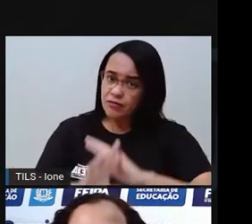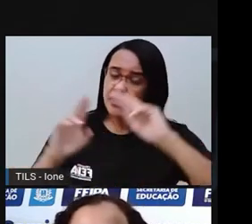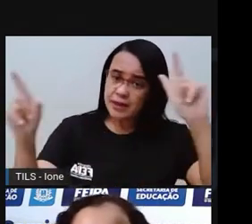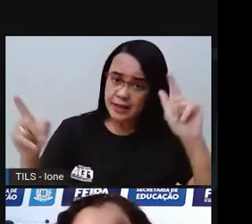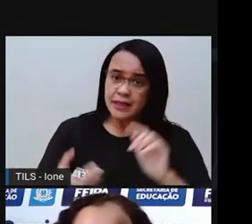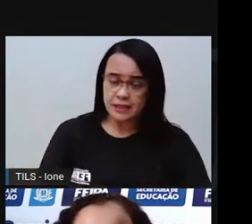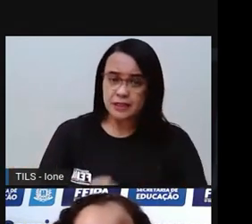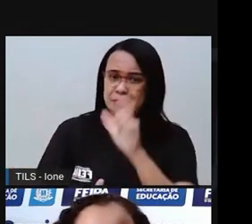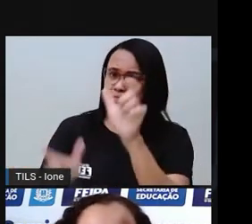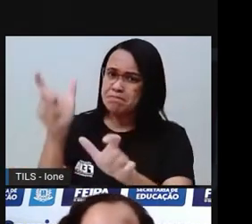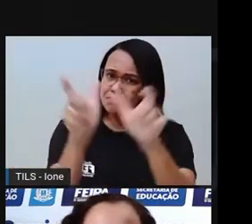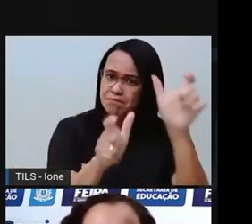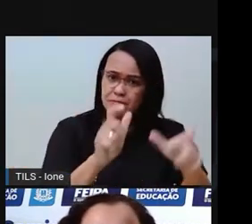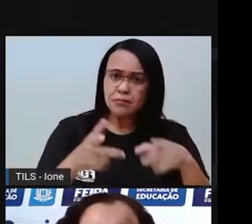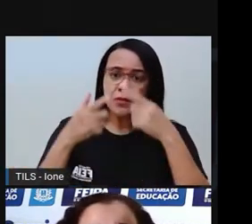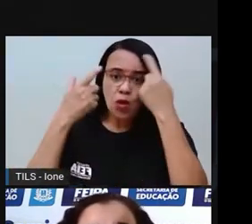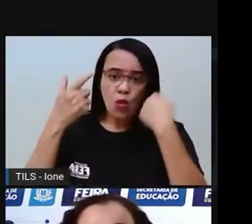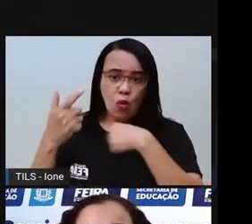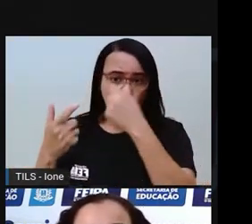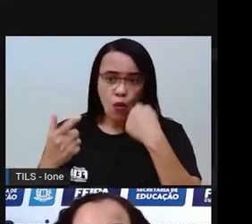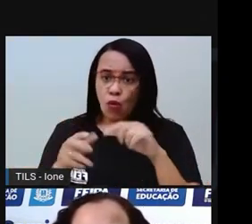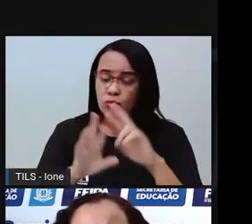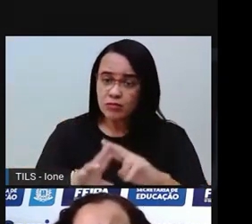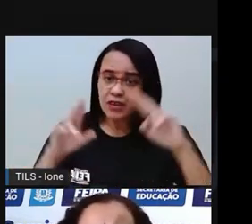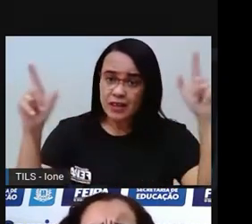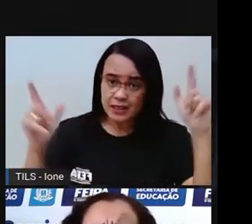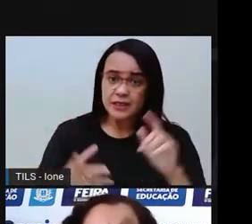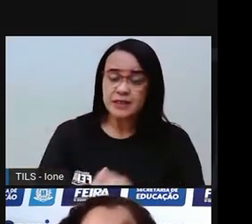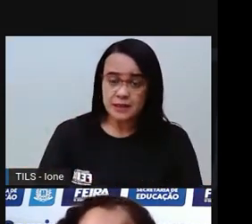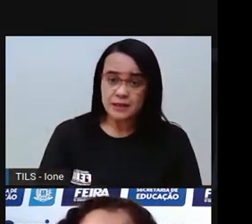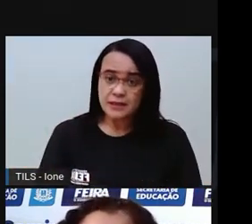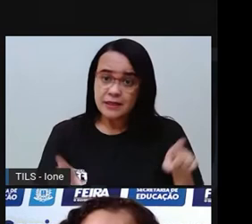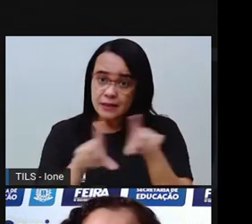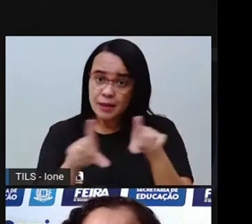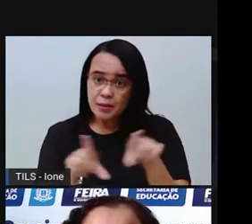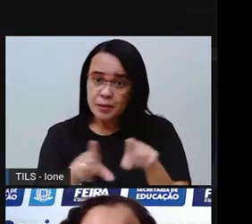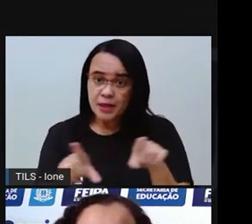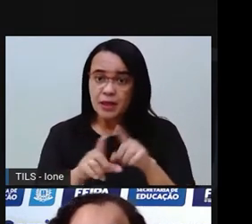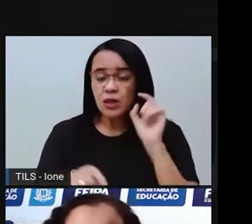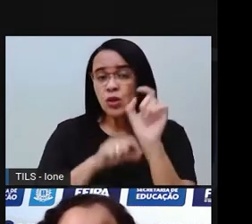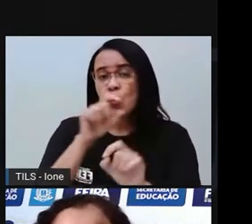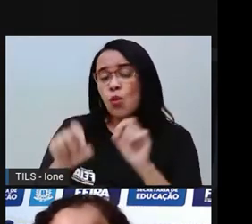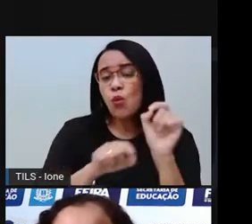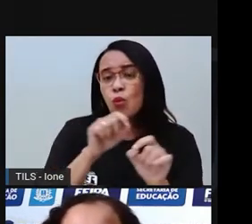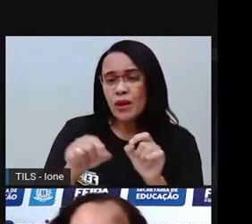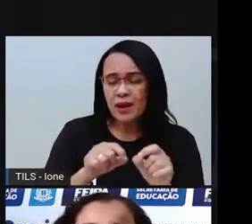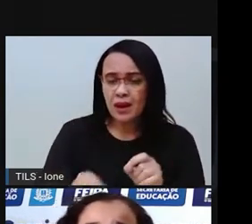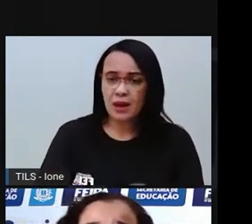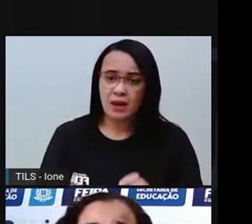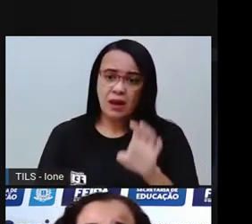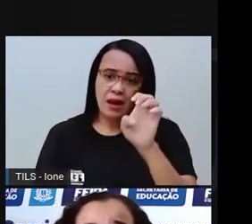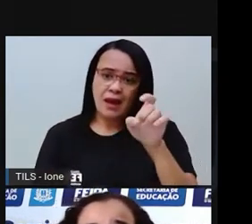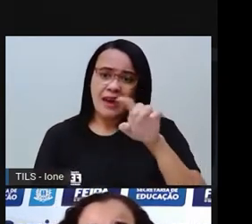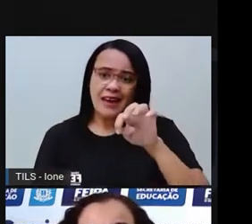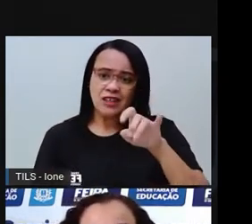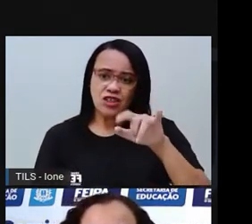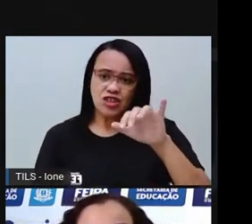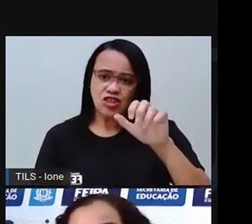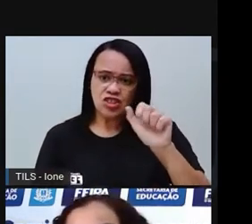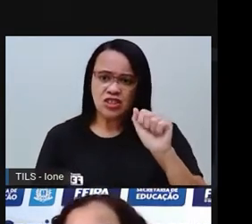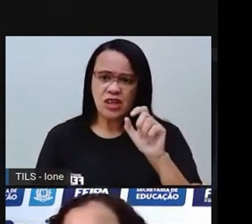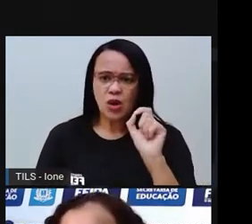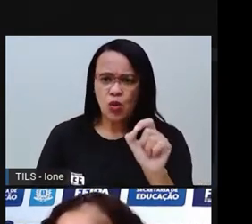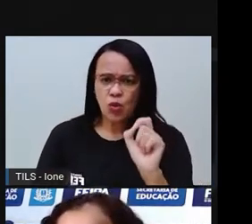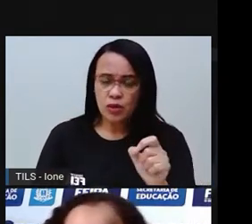tem traços no rosto diferentes, tem etnias. O que é isso, Proiane? Etnias, né? É a